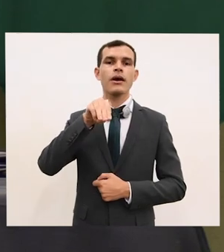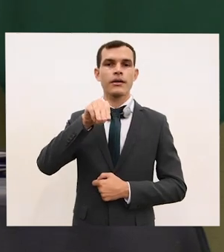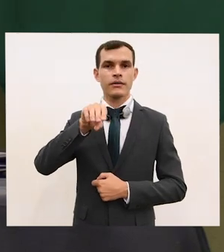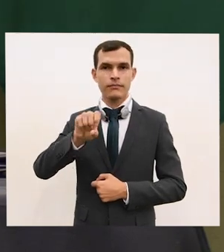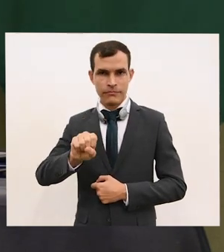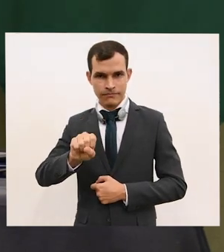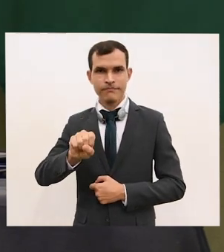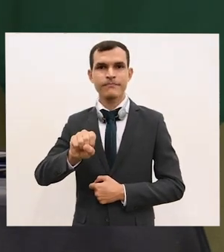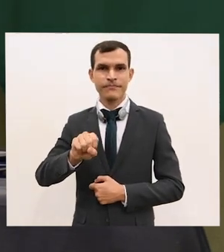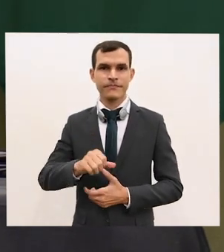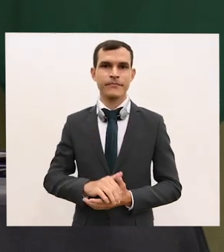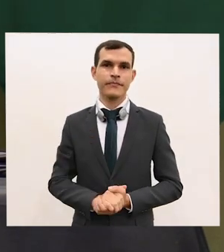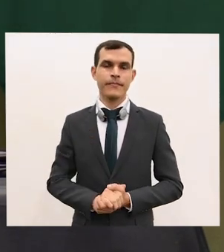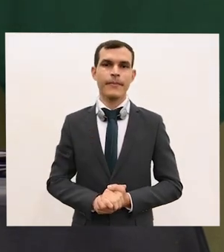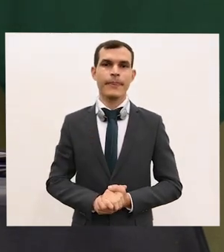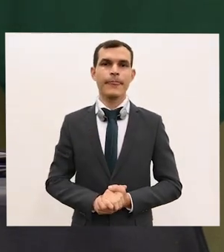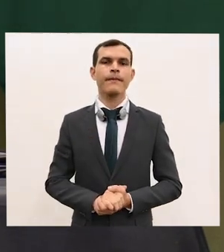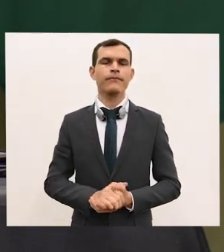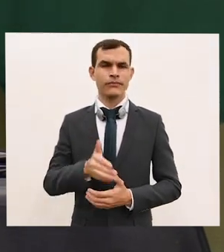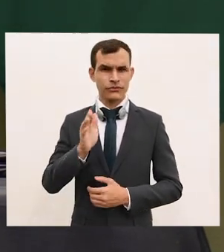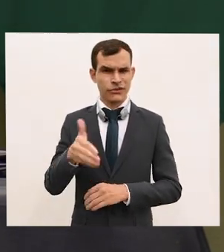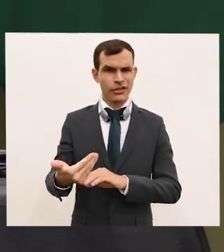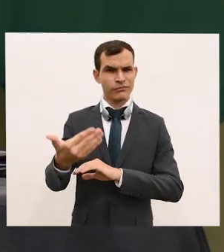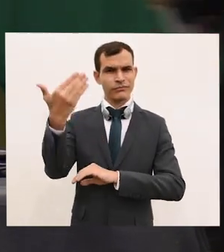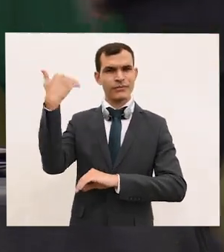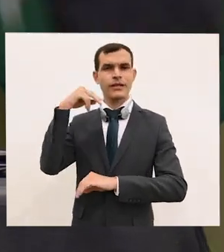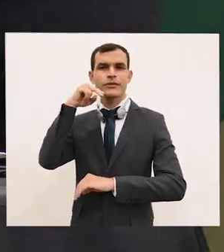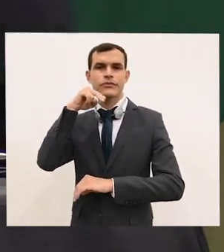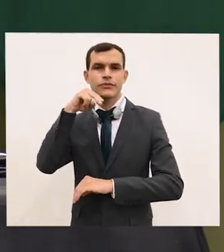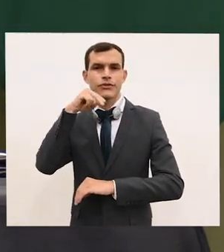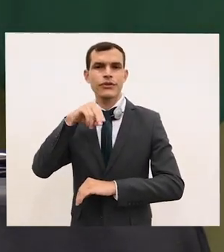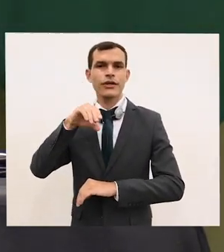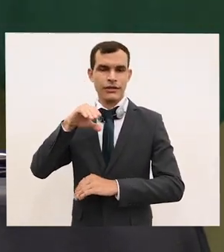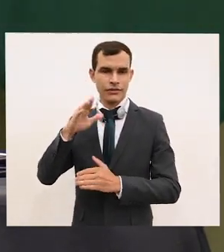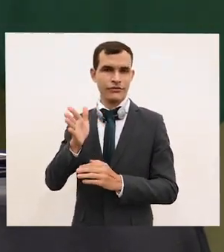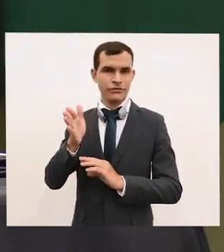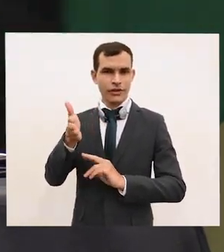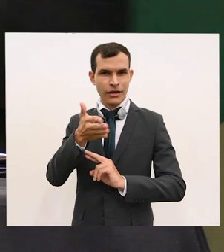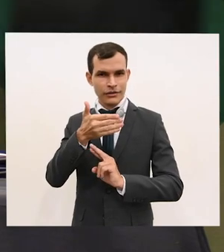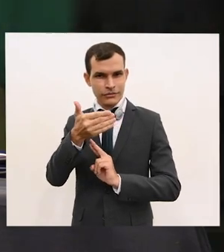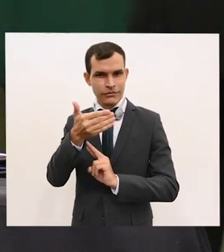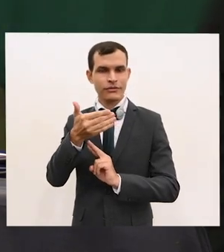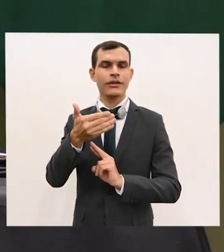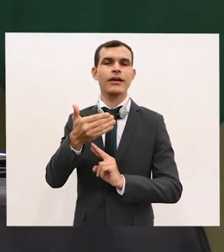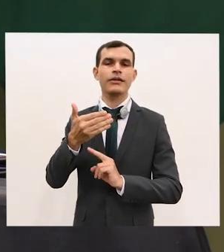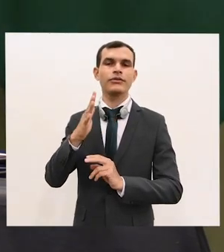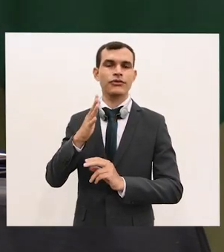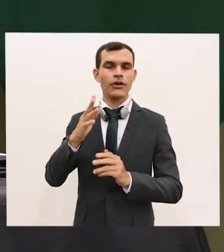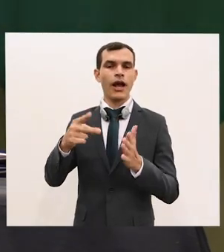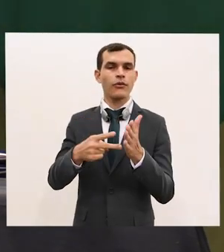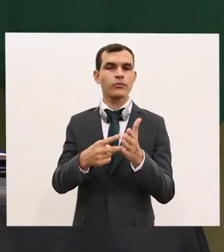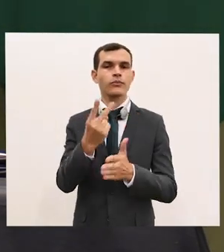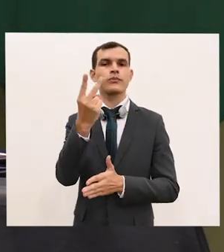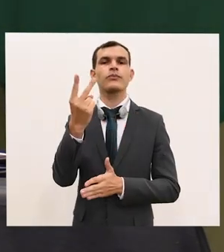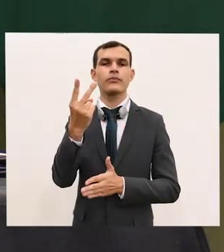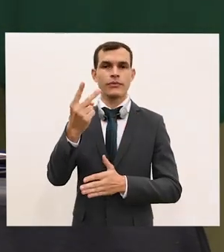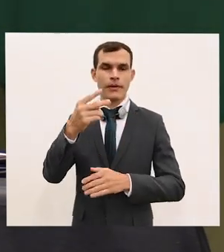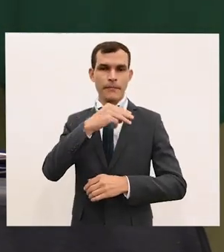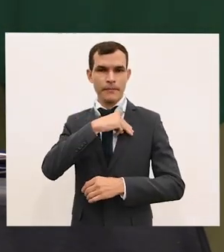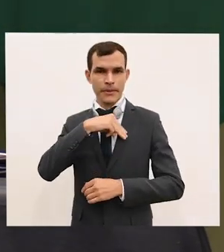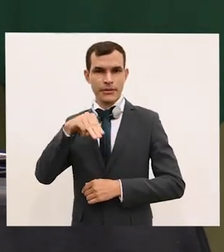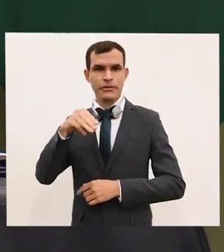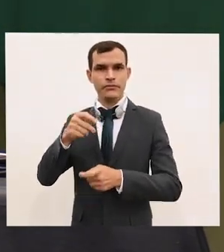chanceler da Nigéria e, por duas vezes, ministra das Finanças. daquele país,